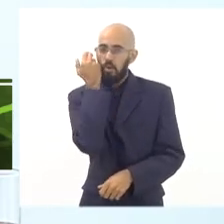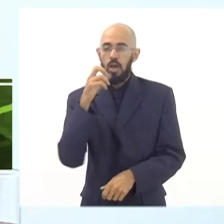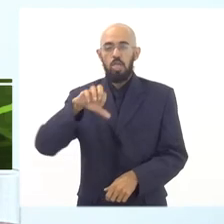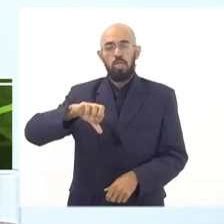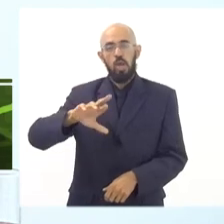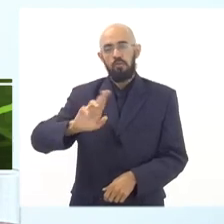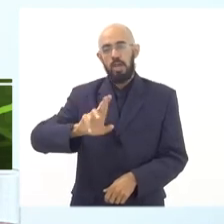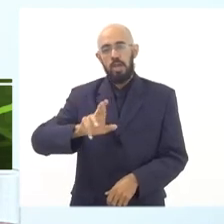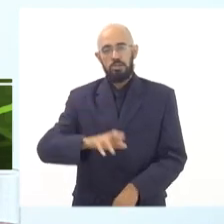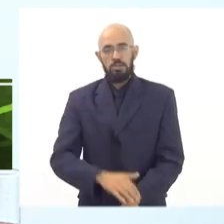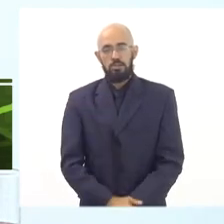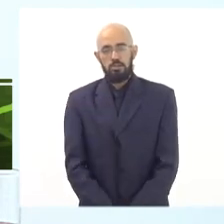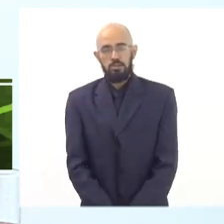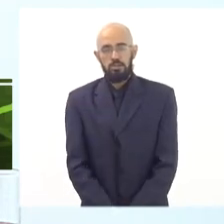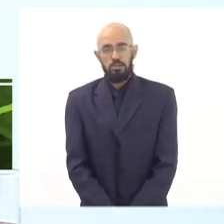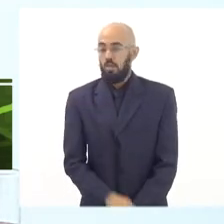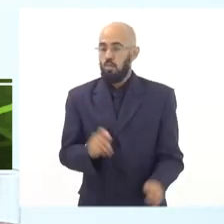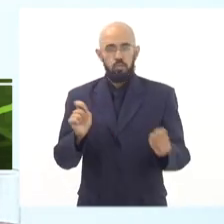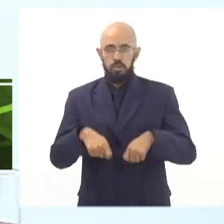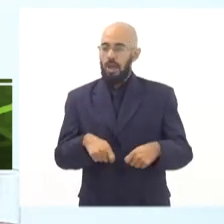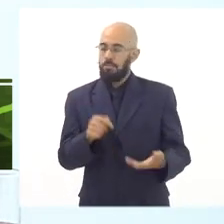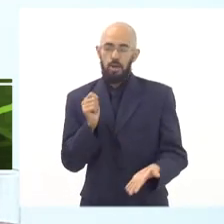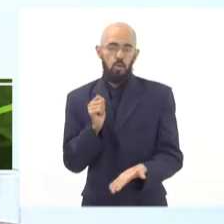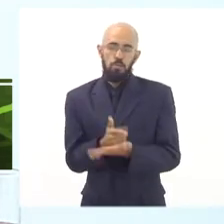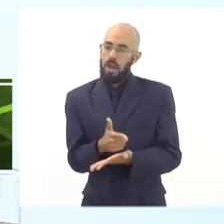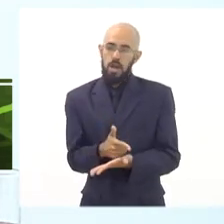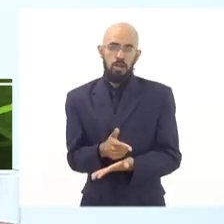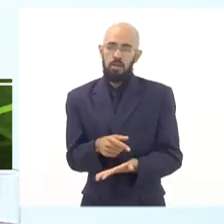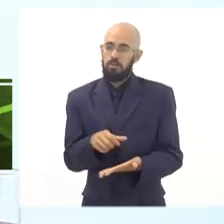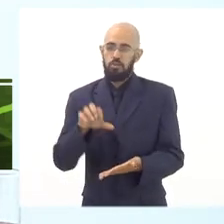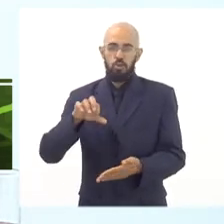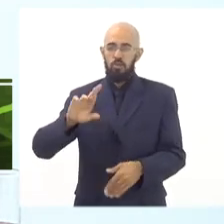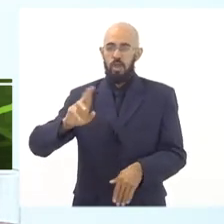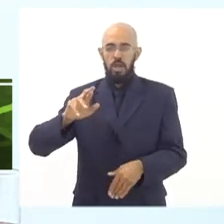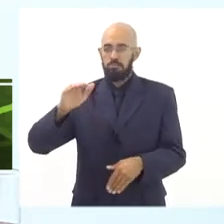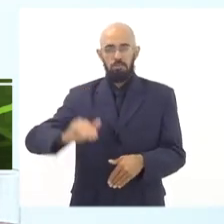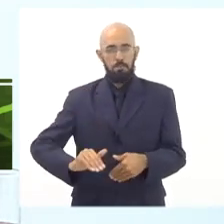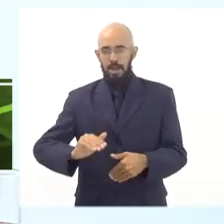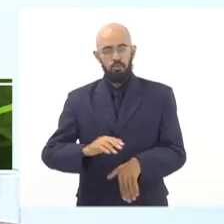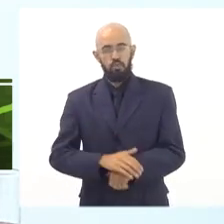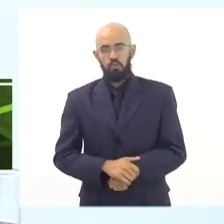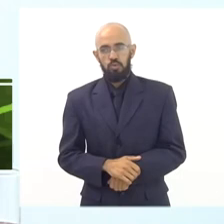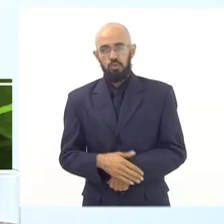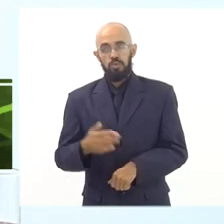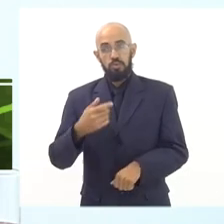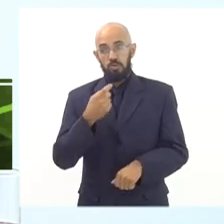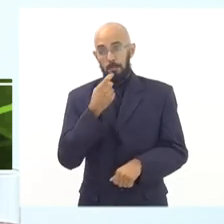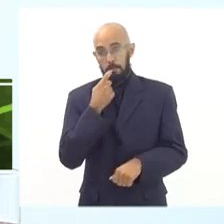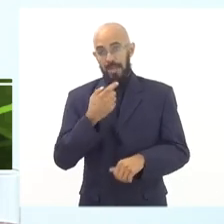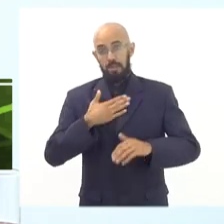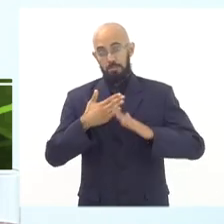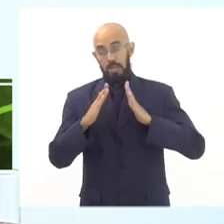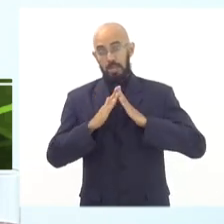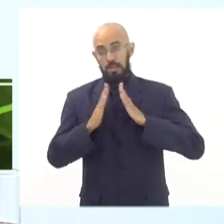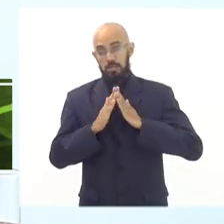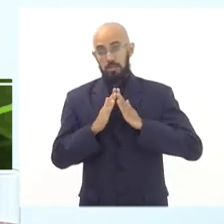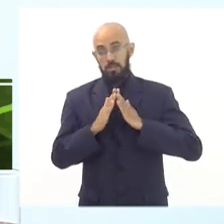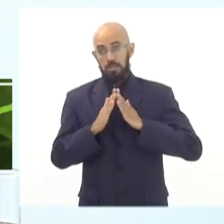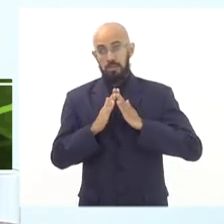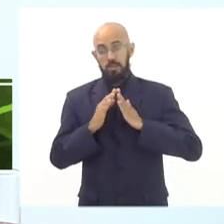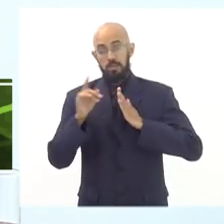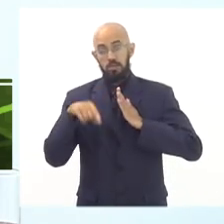a gente teria nesse item, que é fundamental, pelo menos na alimentação da minha casa e acredito que de muitas escolas, uma